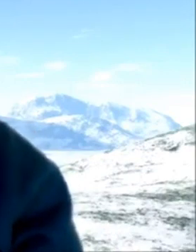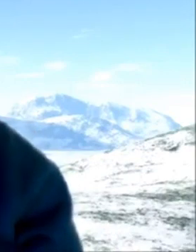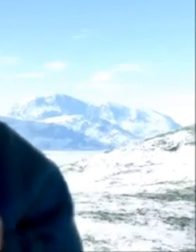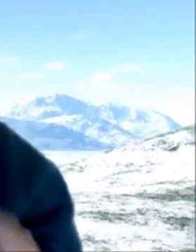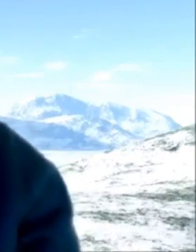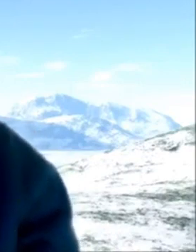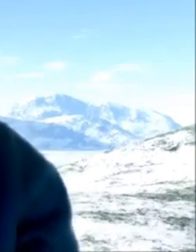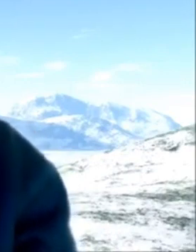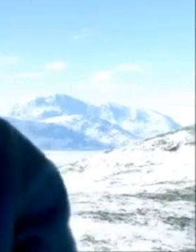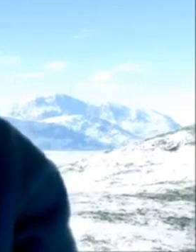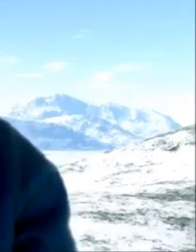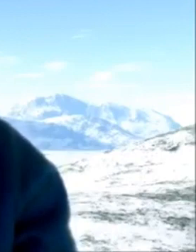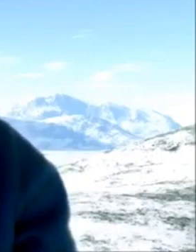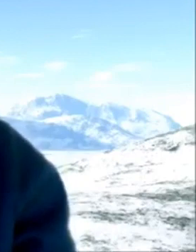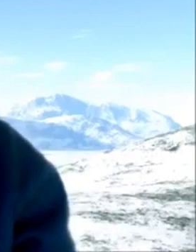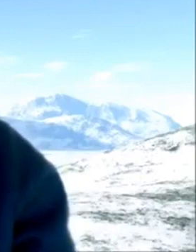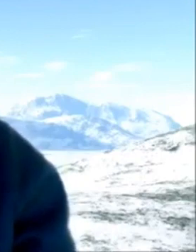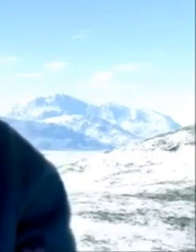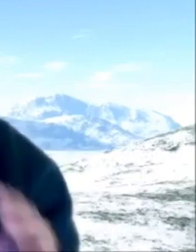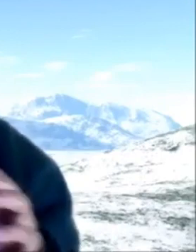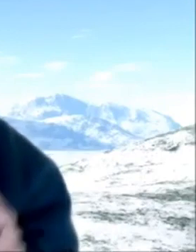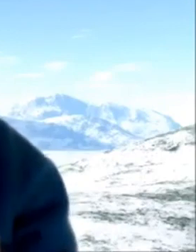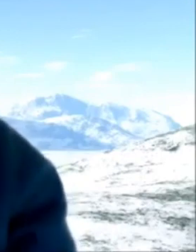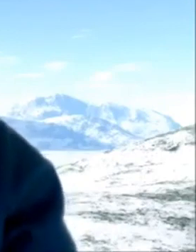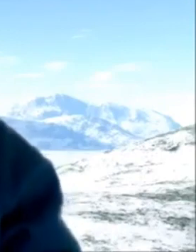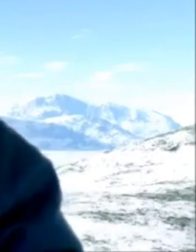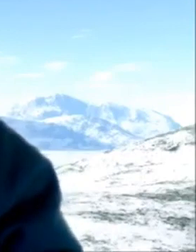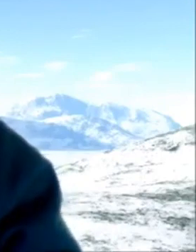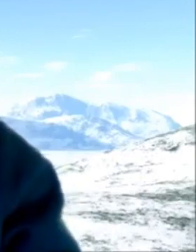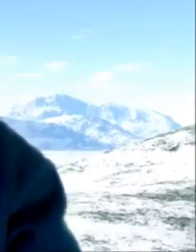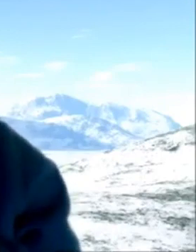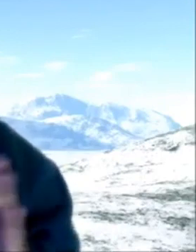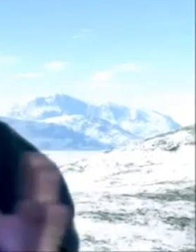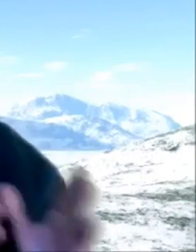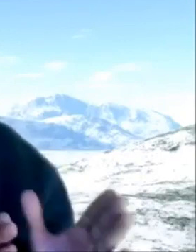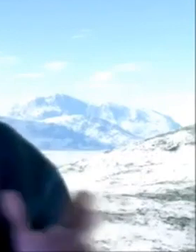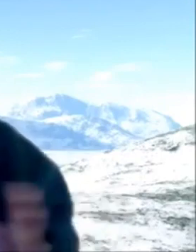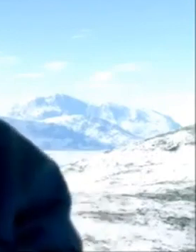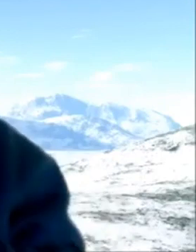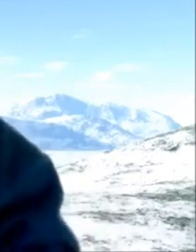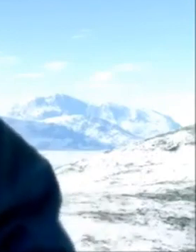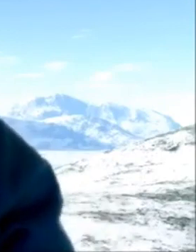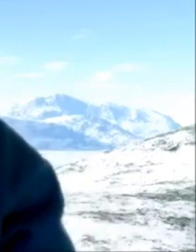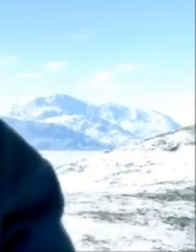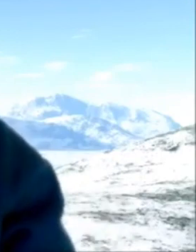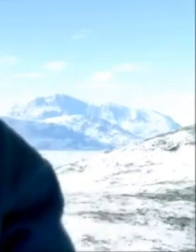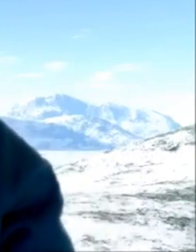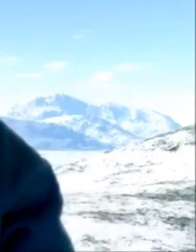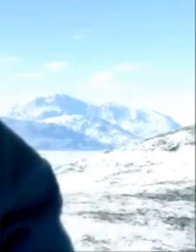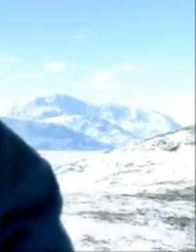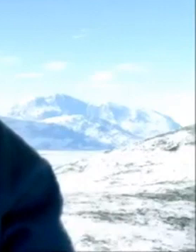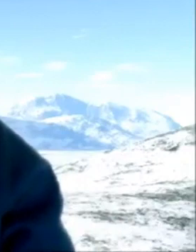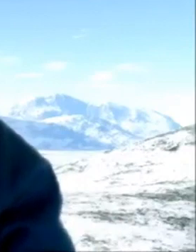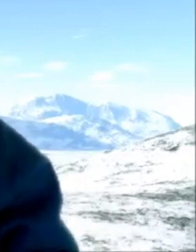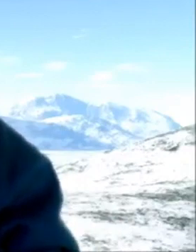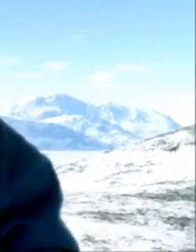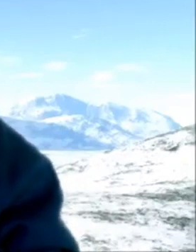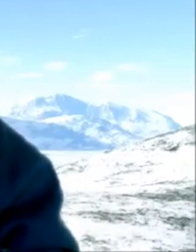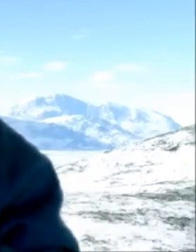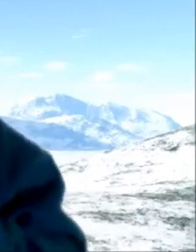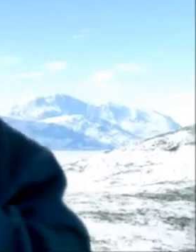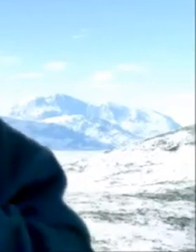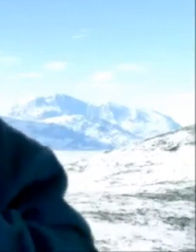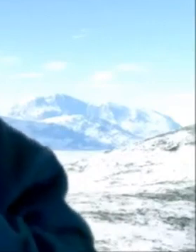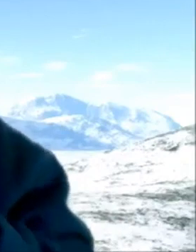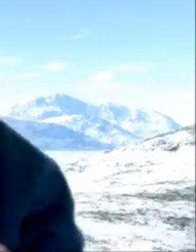como se faz uma procuração na dúvida você volta lá entre os minutos 19 e 23 tem